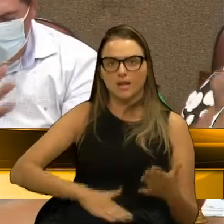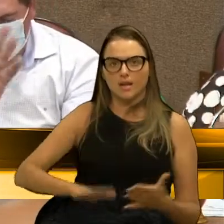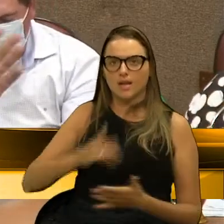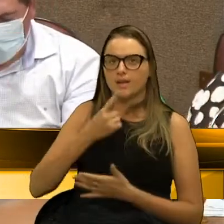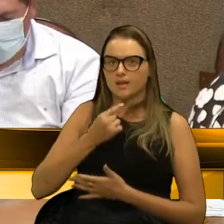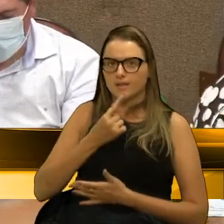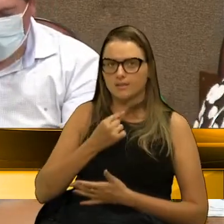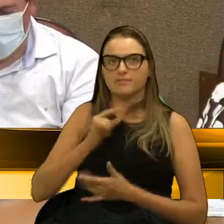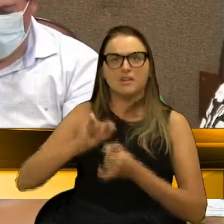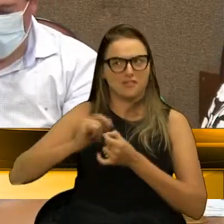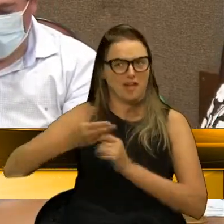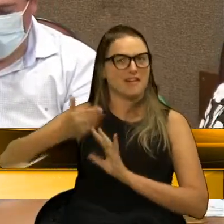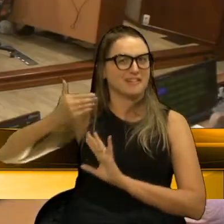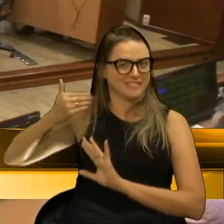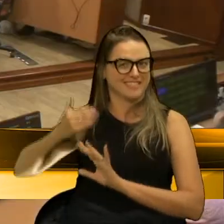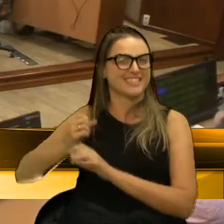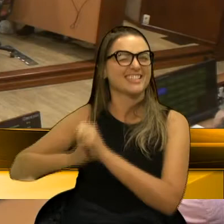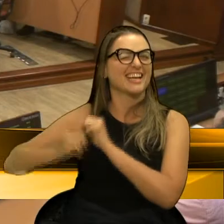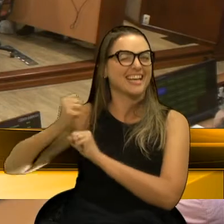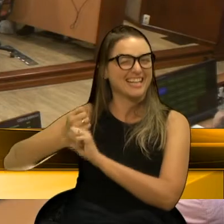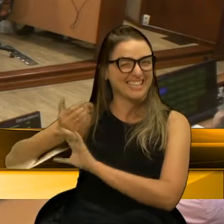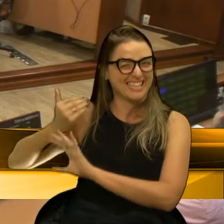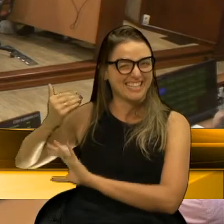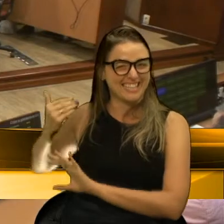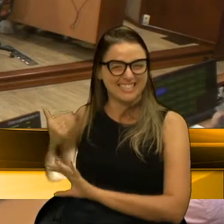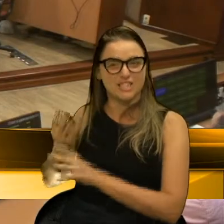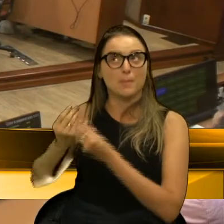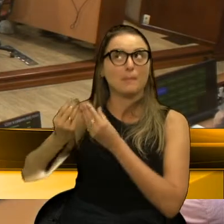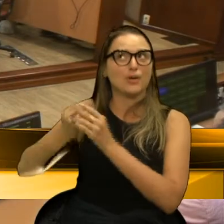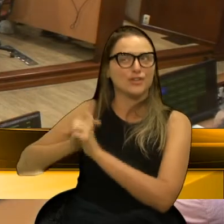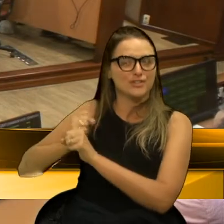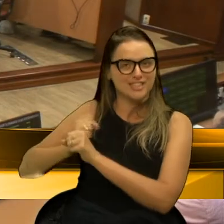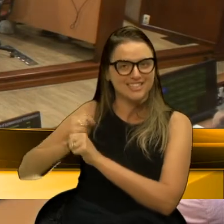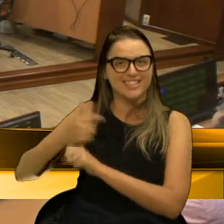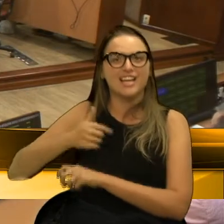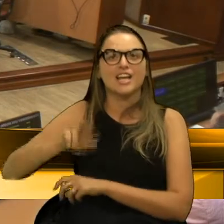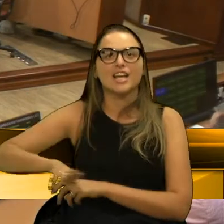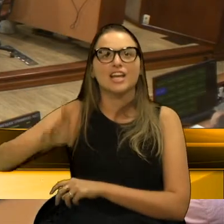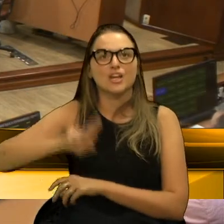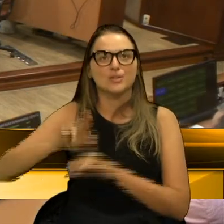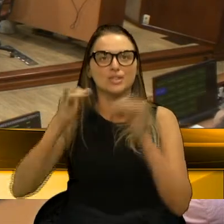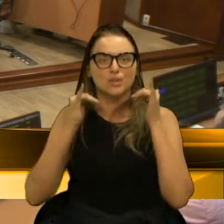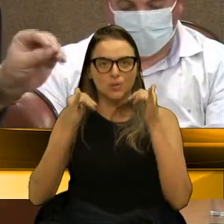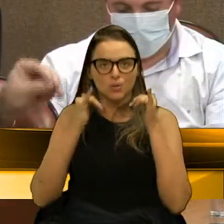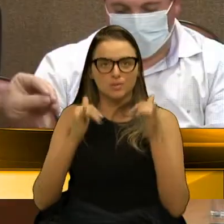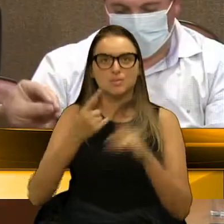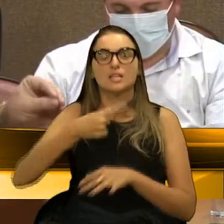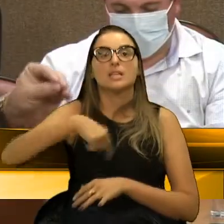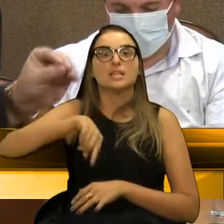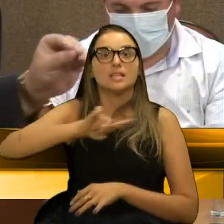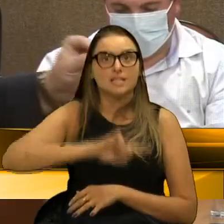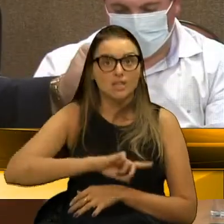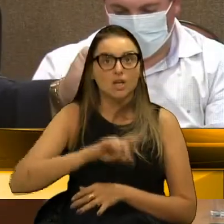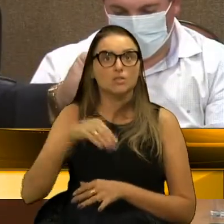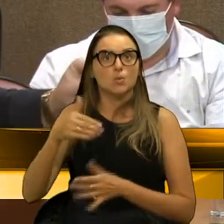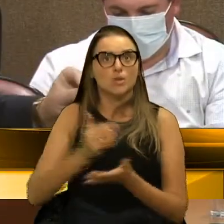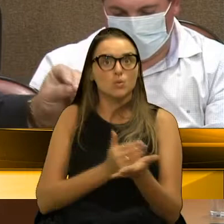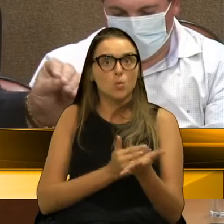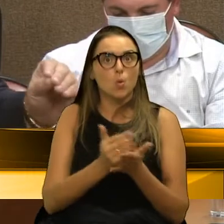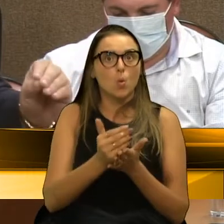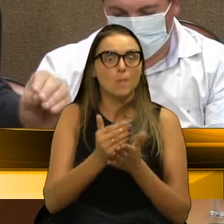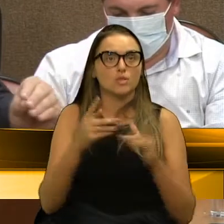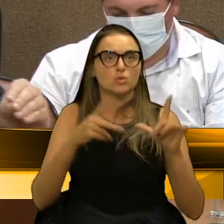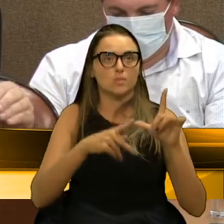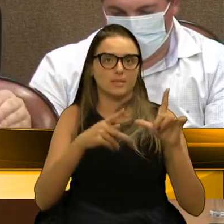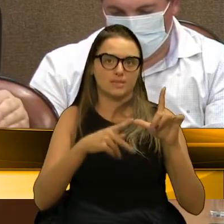tempo, mas... Faz tempo, faz tempo. Mas usei muito o transporte coletivo e a gente, desde que começou o passe livre,